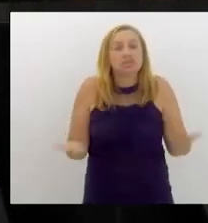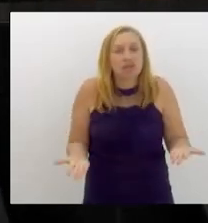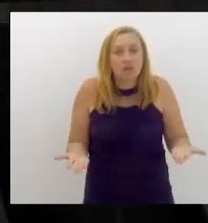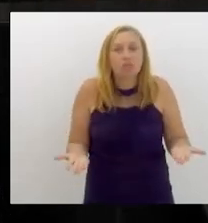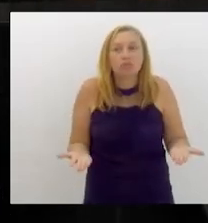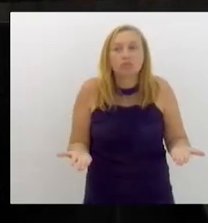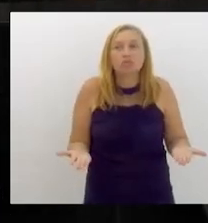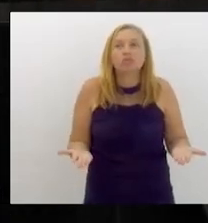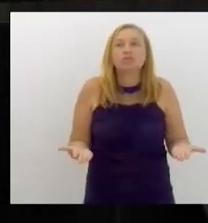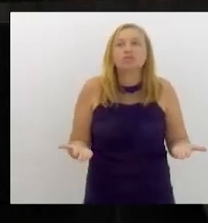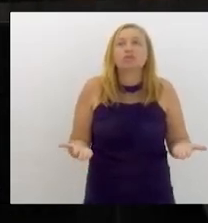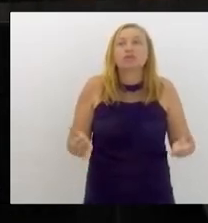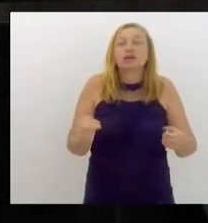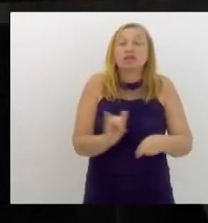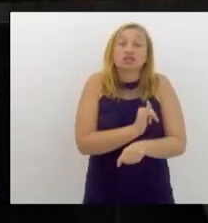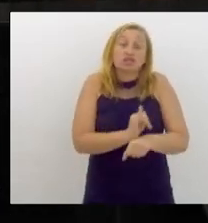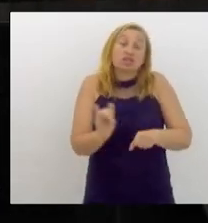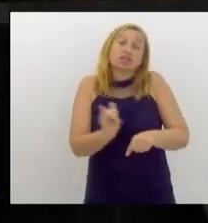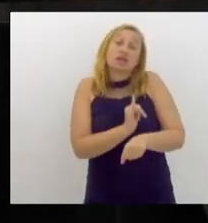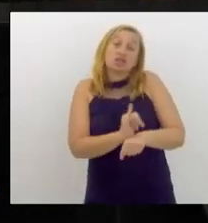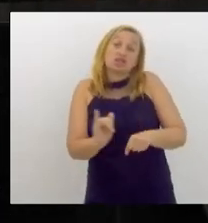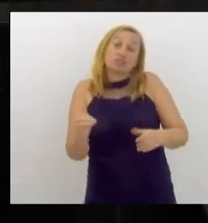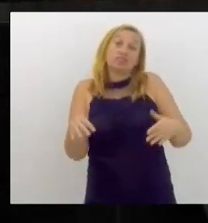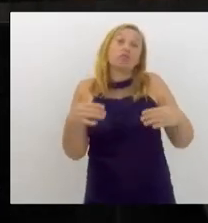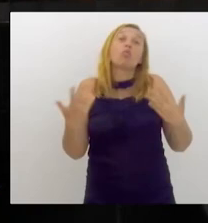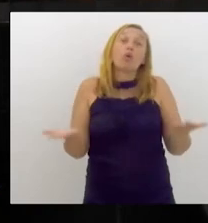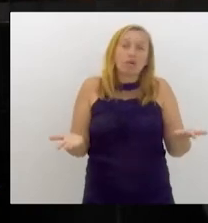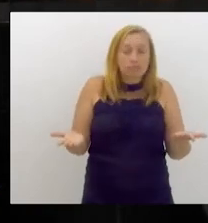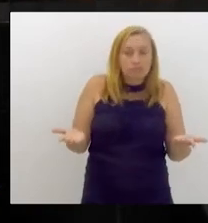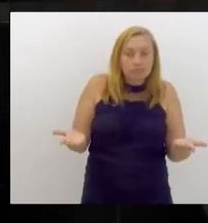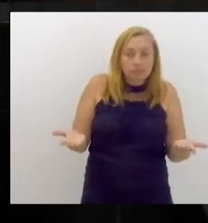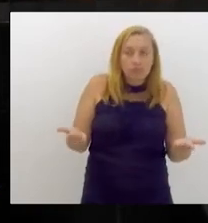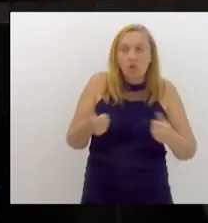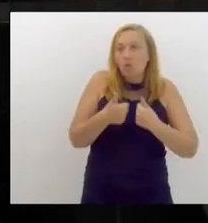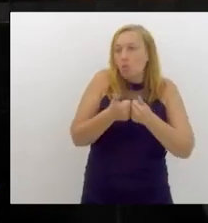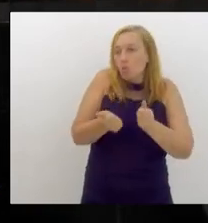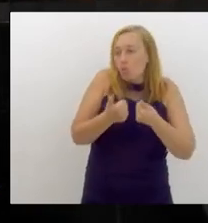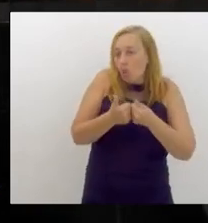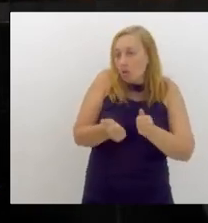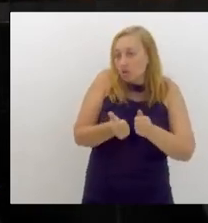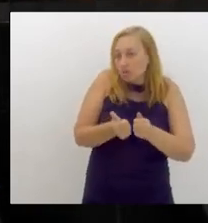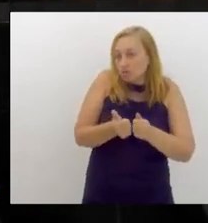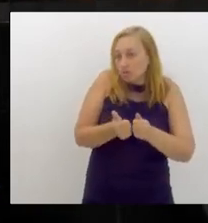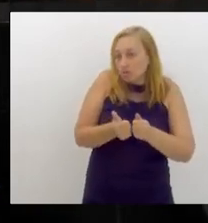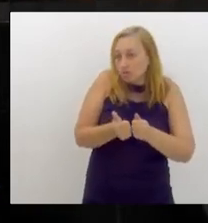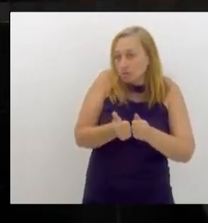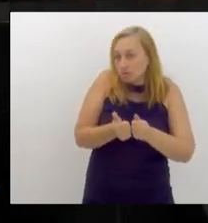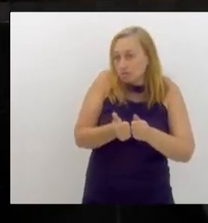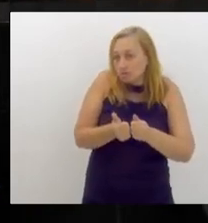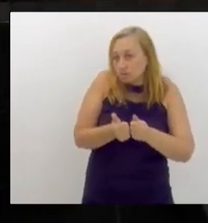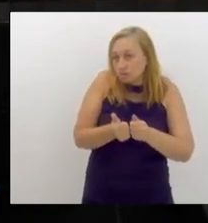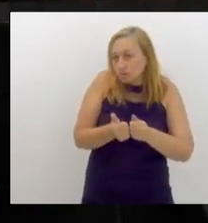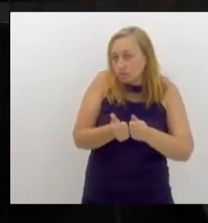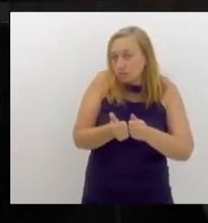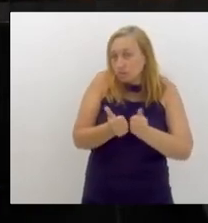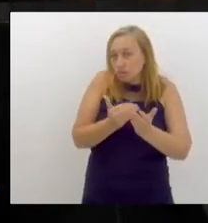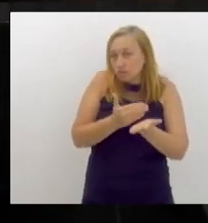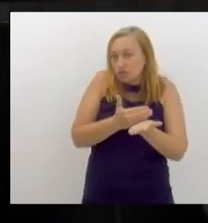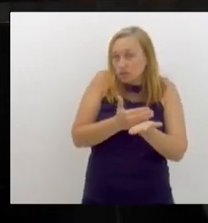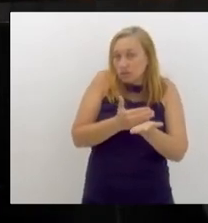foi a alternativa o ônibus de integração quando passou a circular?